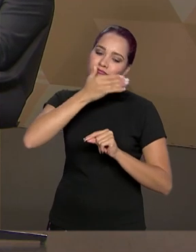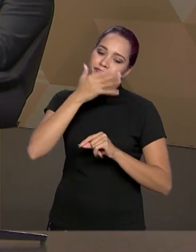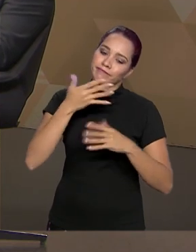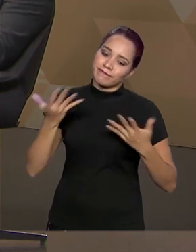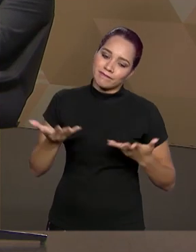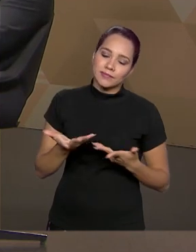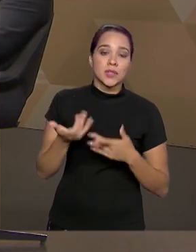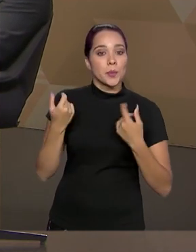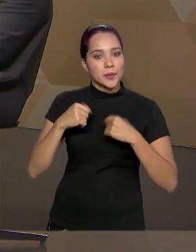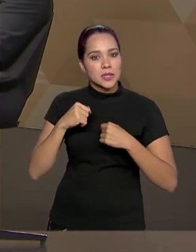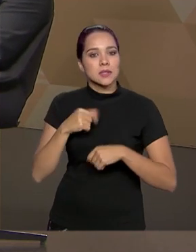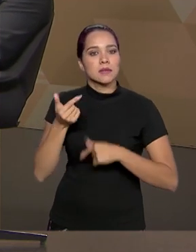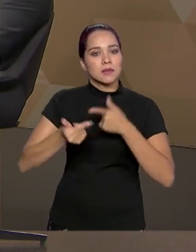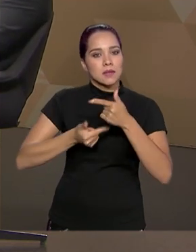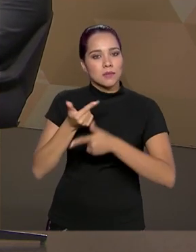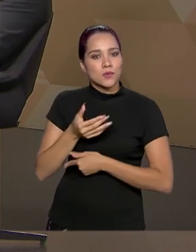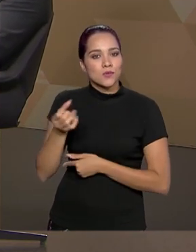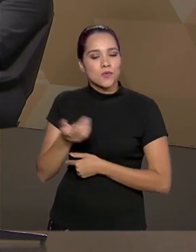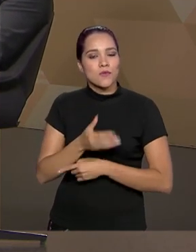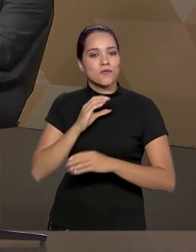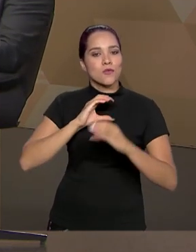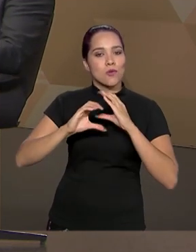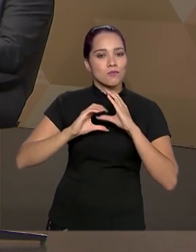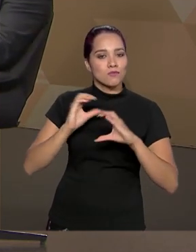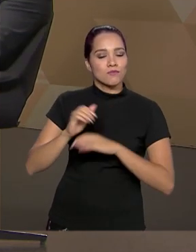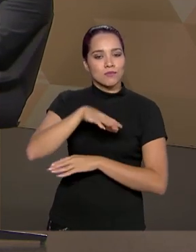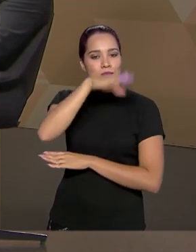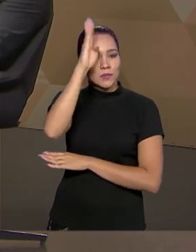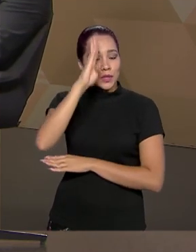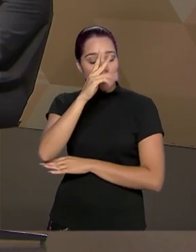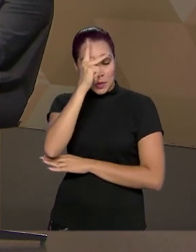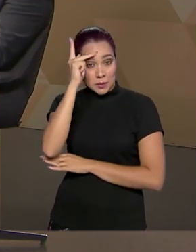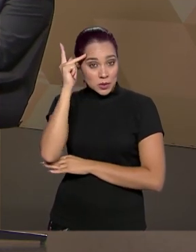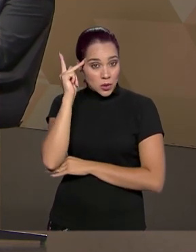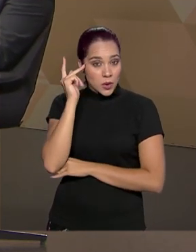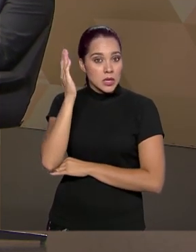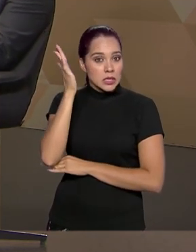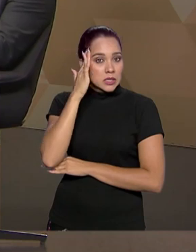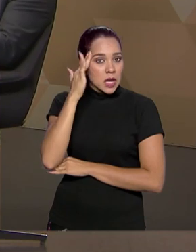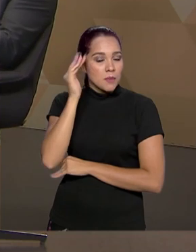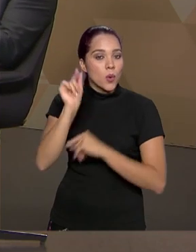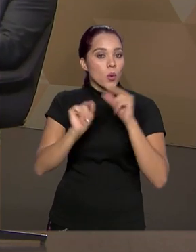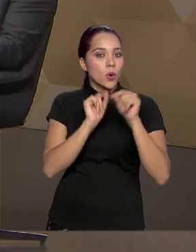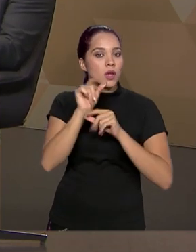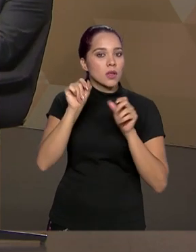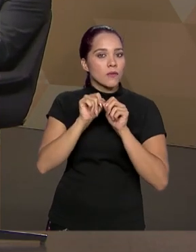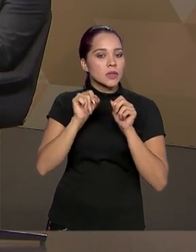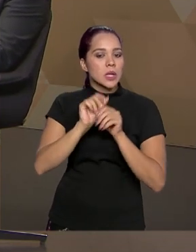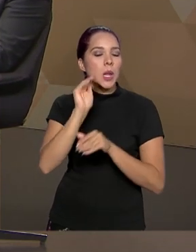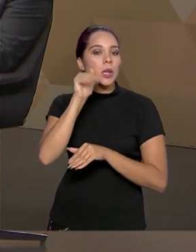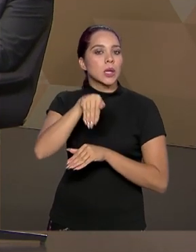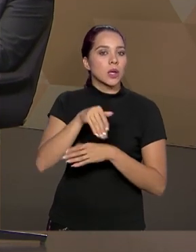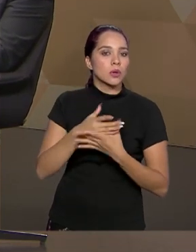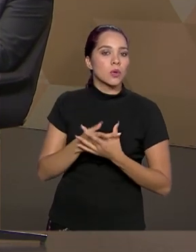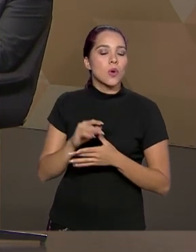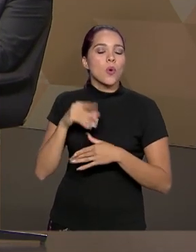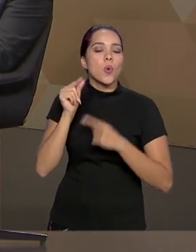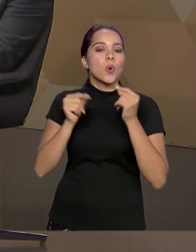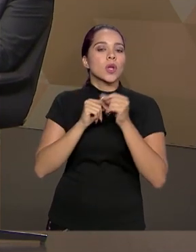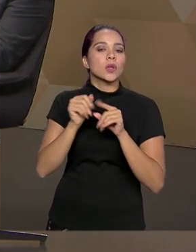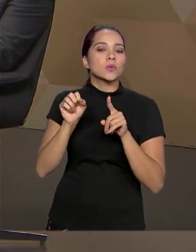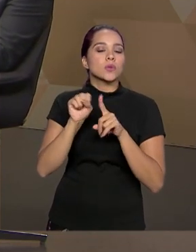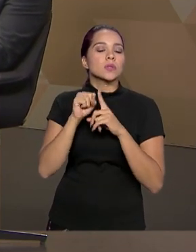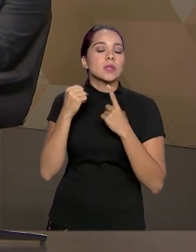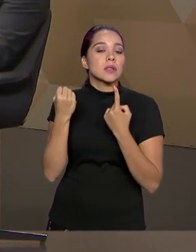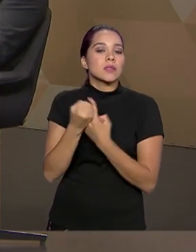Então, gente precisa trabalhar novamente nessa comunicação para que as pessoas saibam realmente o que está sendo realizado, quais são os ganhos para a sociedade daquele